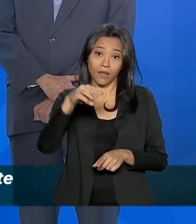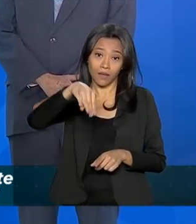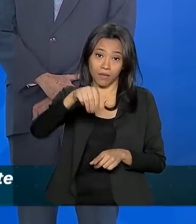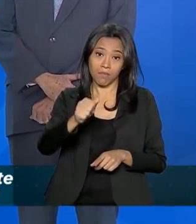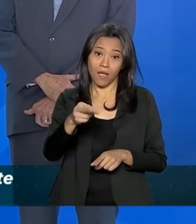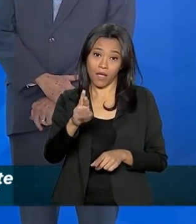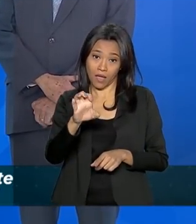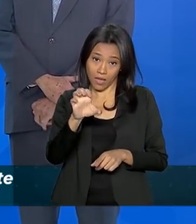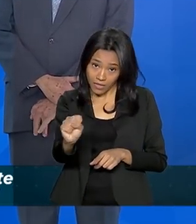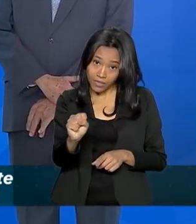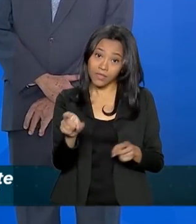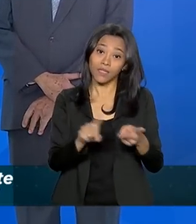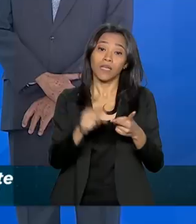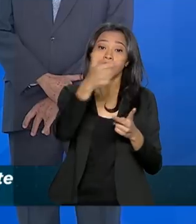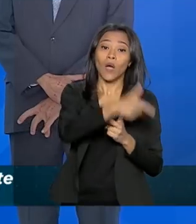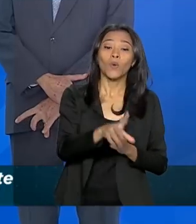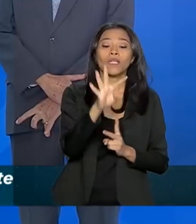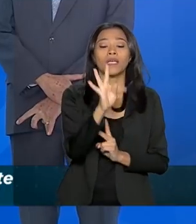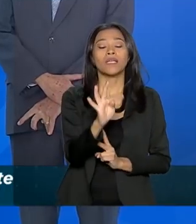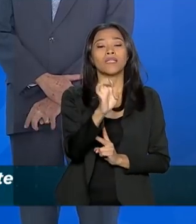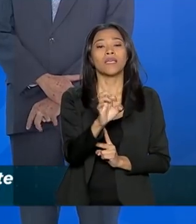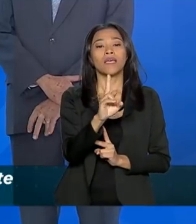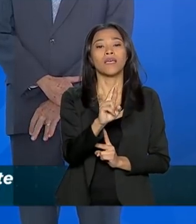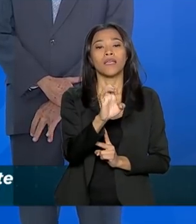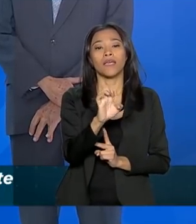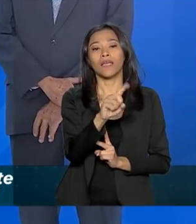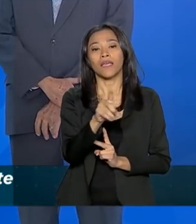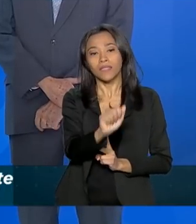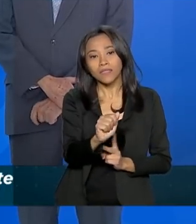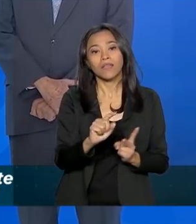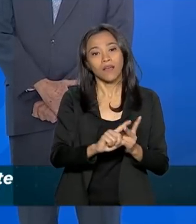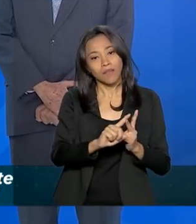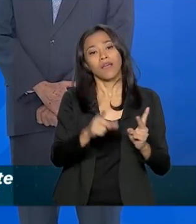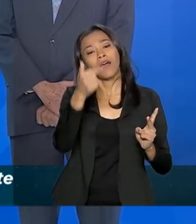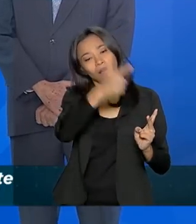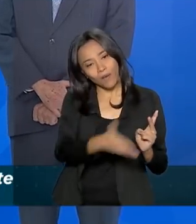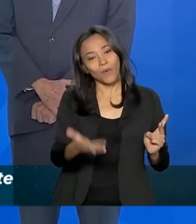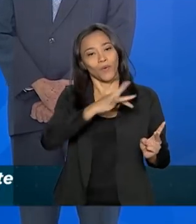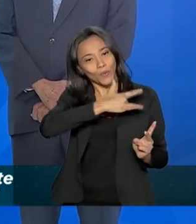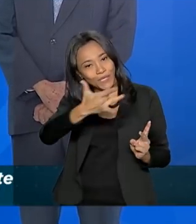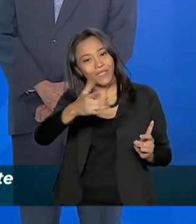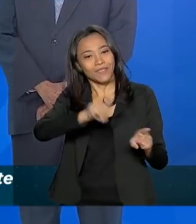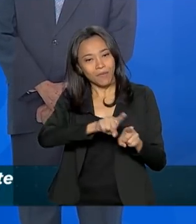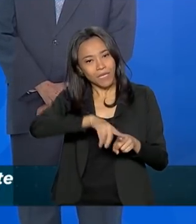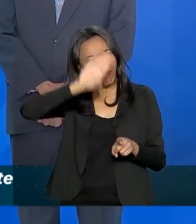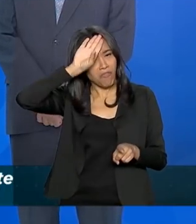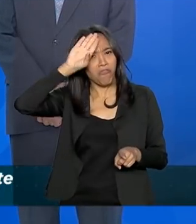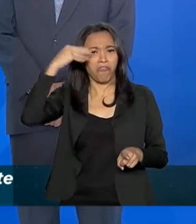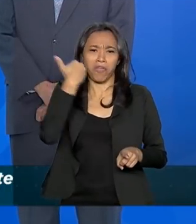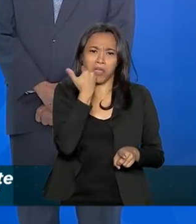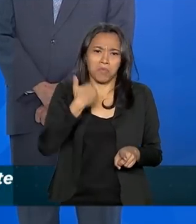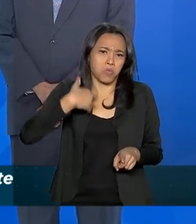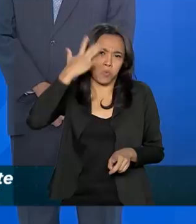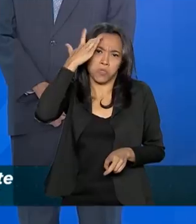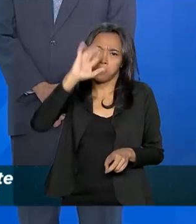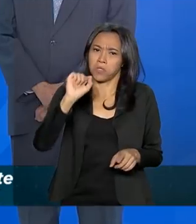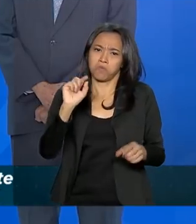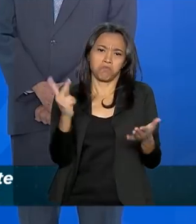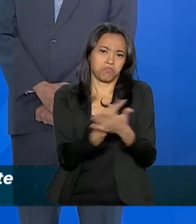agora chegou nos homens. A Serra Delmonix estava com uma febre alta, uns problemas ali, não sei direito o que se tratava, né?